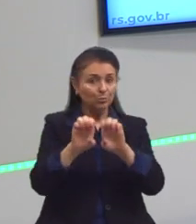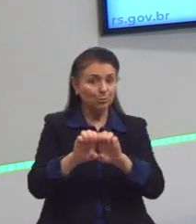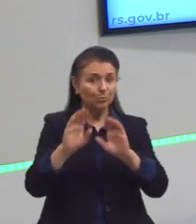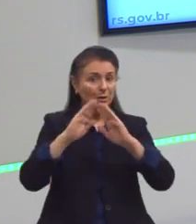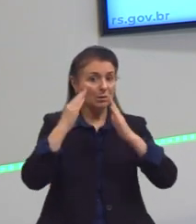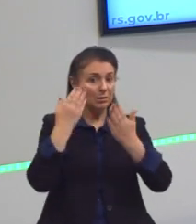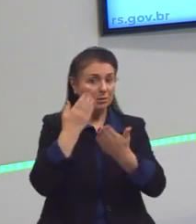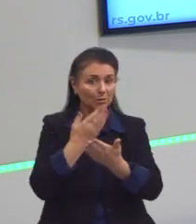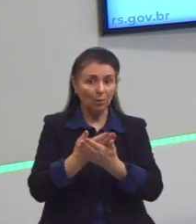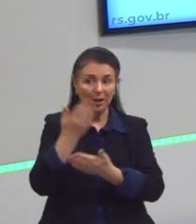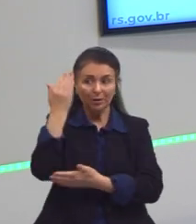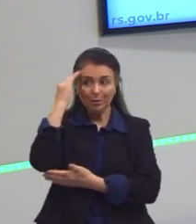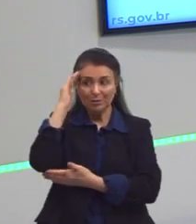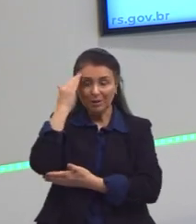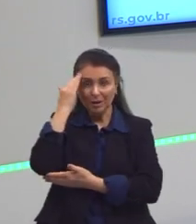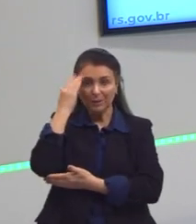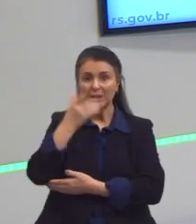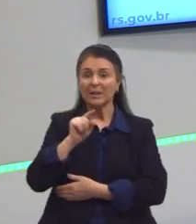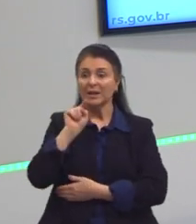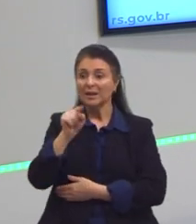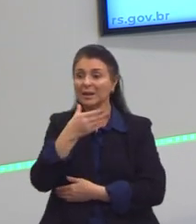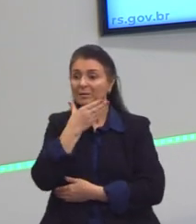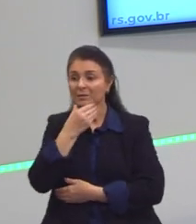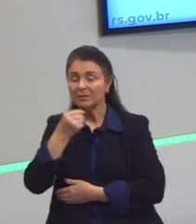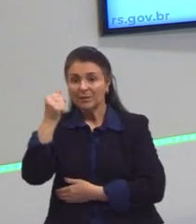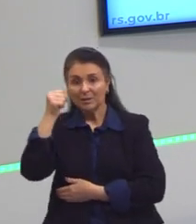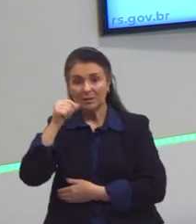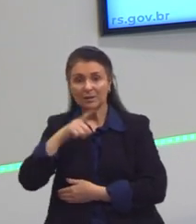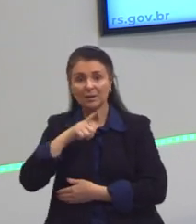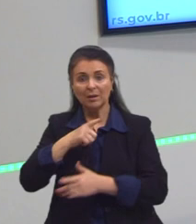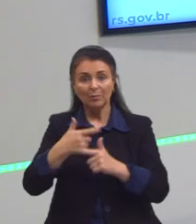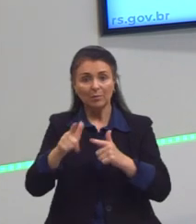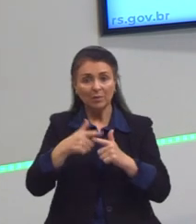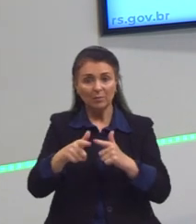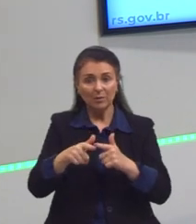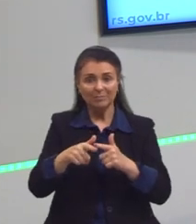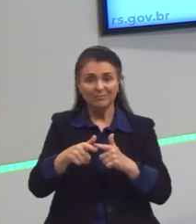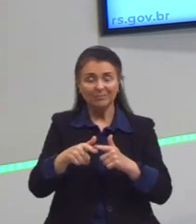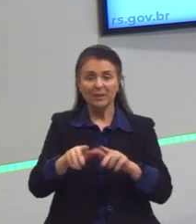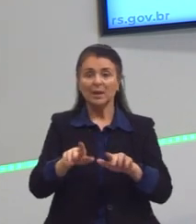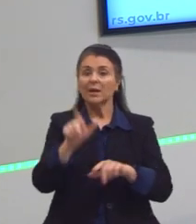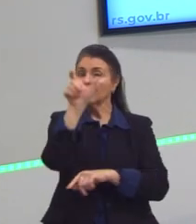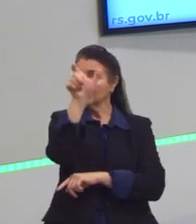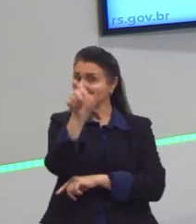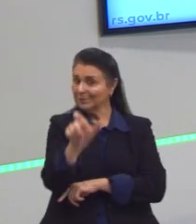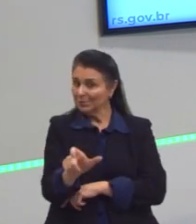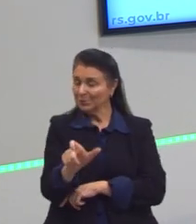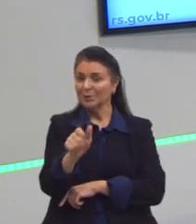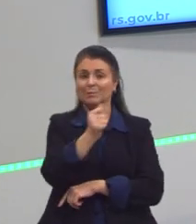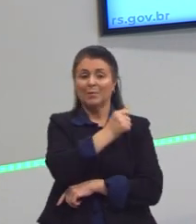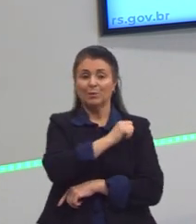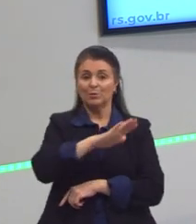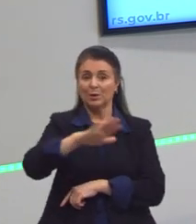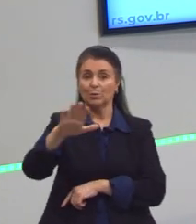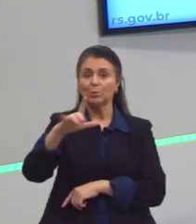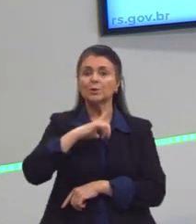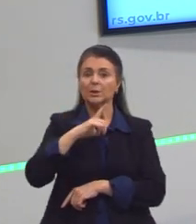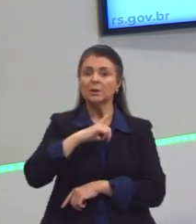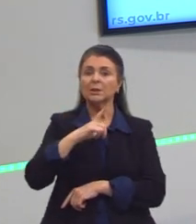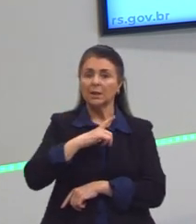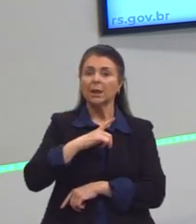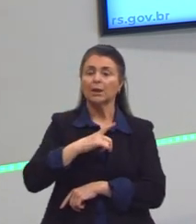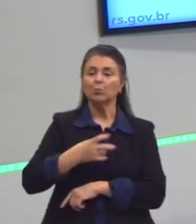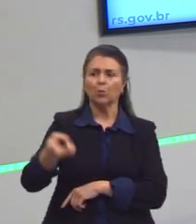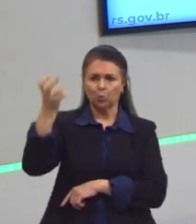problemática daquele guri. Portanto, para aquele aluno, a escola não é interessante. E para as pessoas, para os alunos que têm um bom capital cultural,